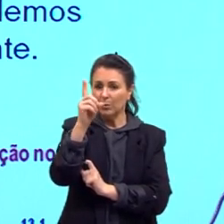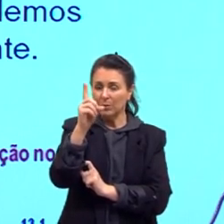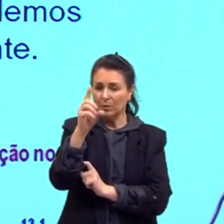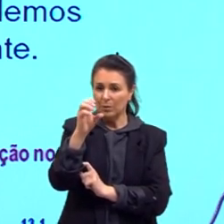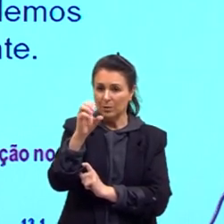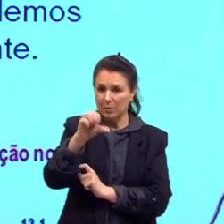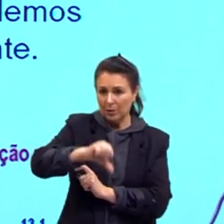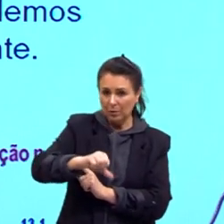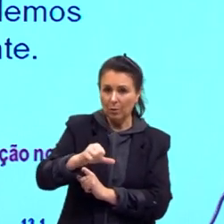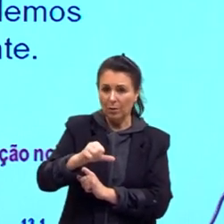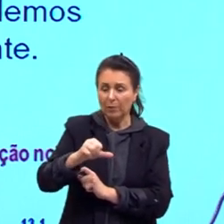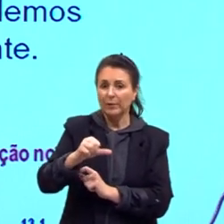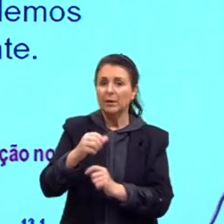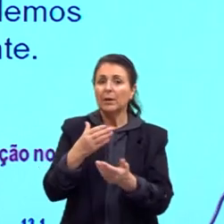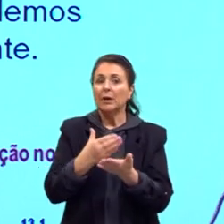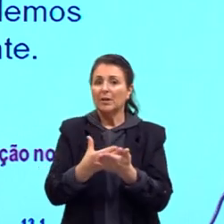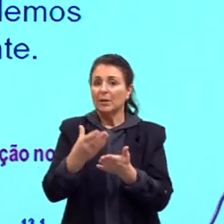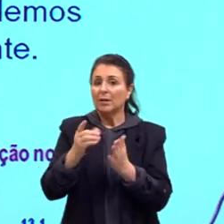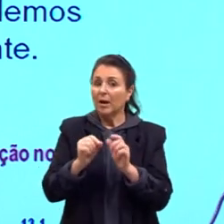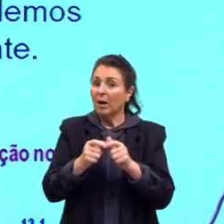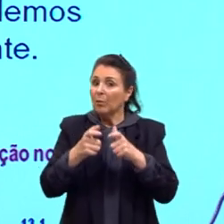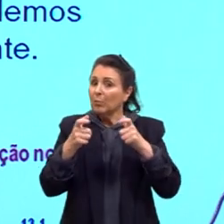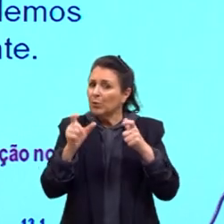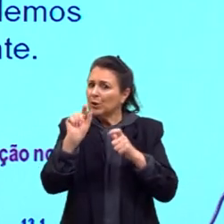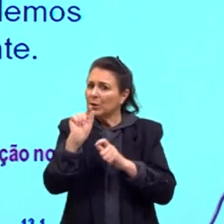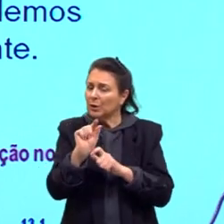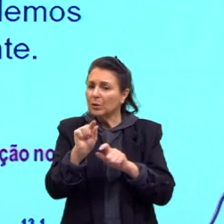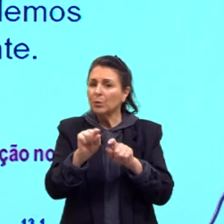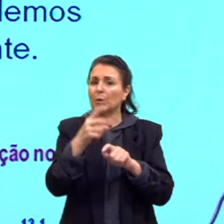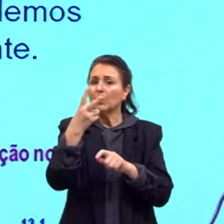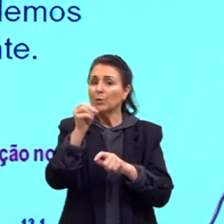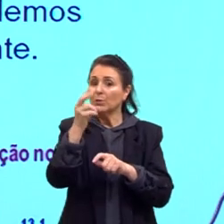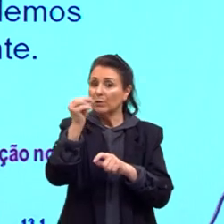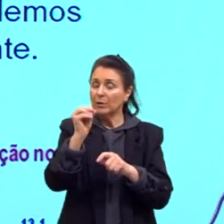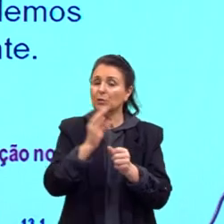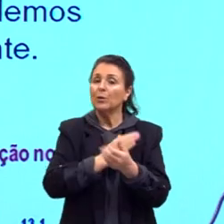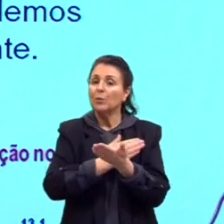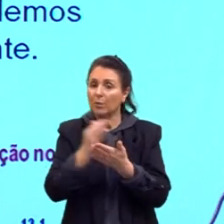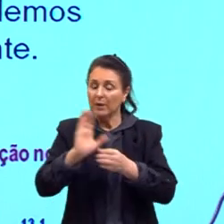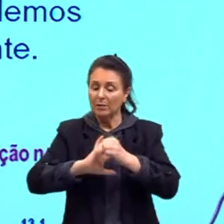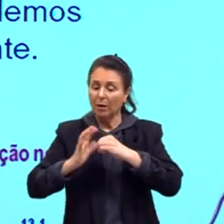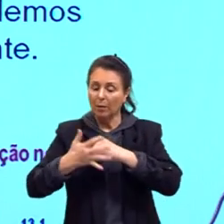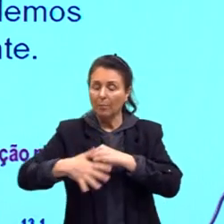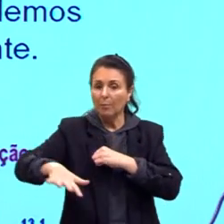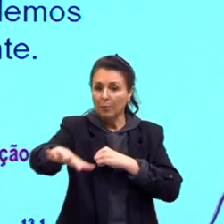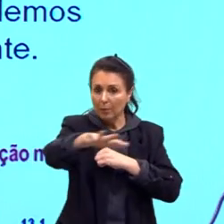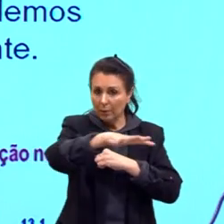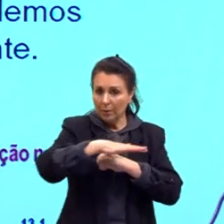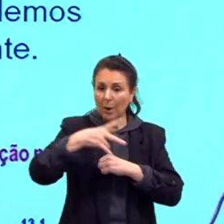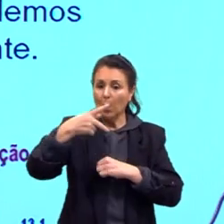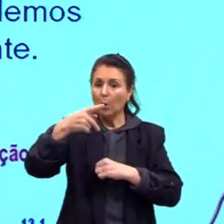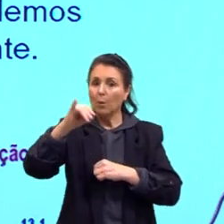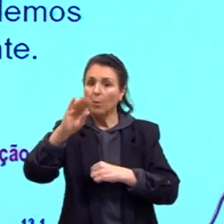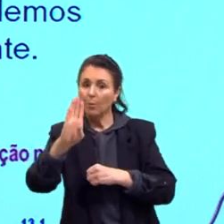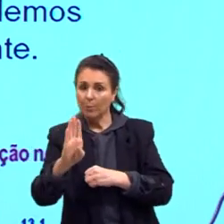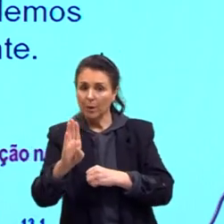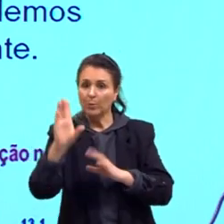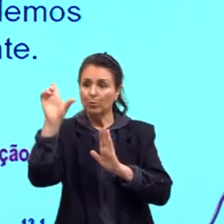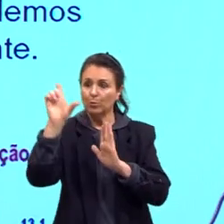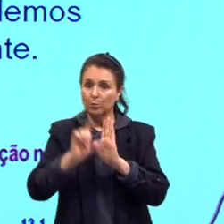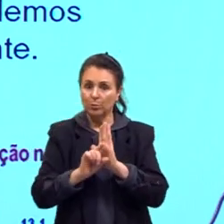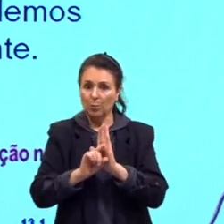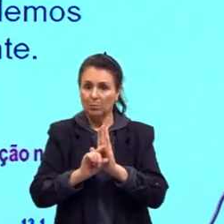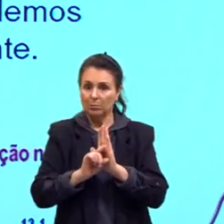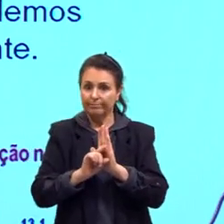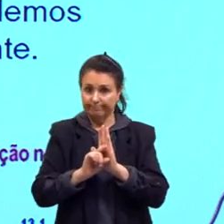aqui 2020, nós temos, né, a pandemia, então, o nosso PIB cai, né, drasticamente. Na série histórica, então, de